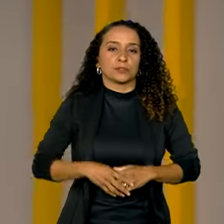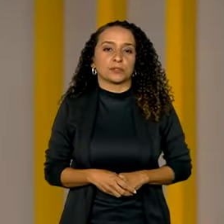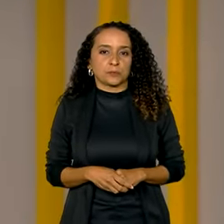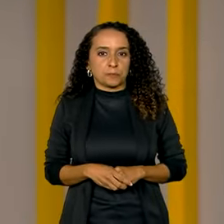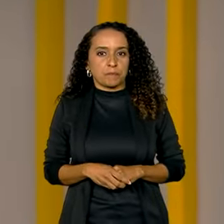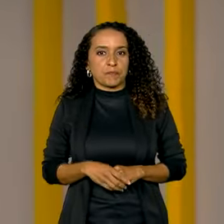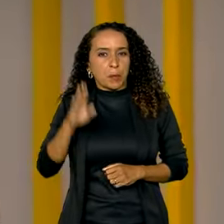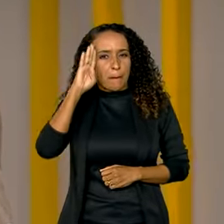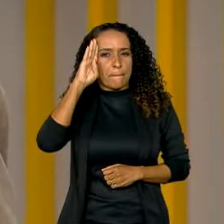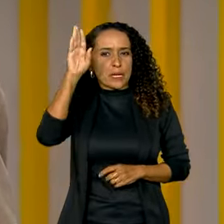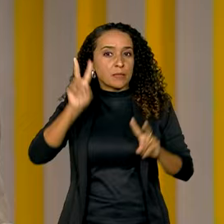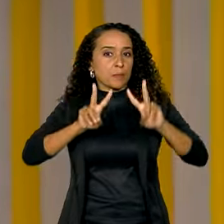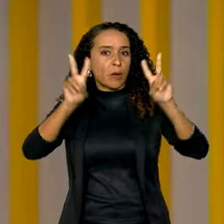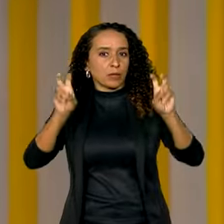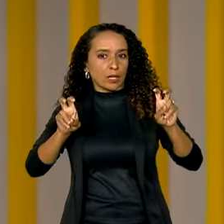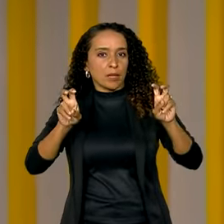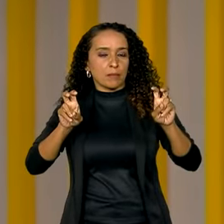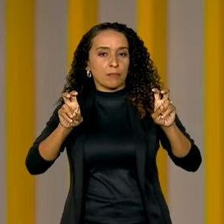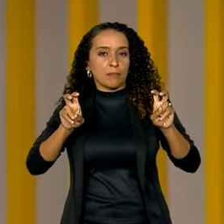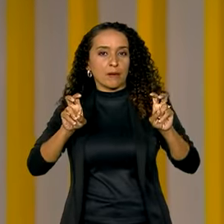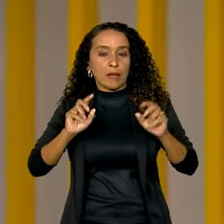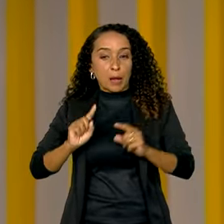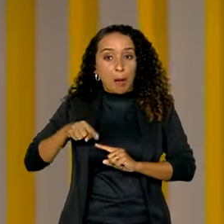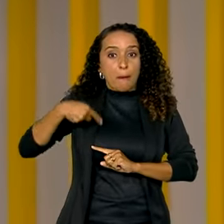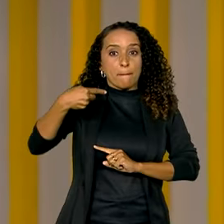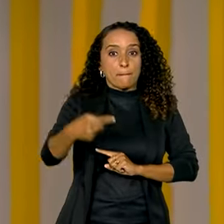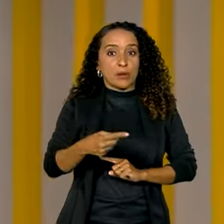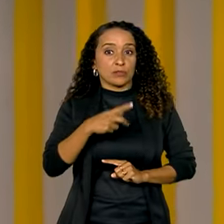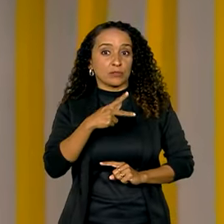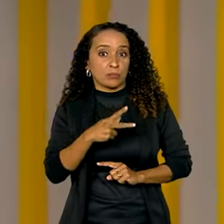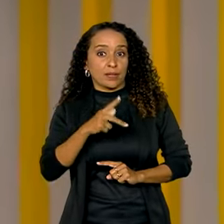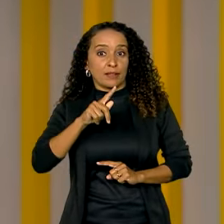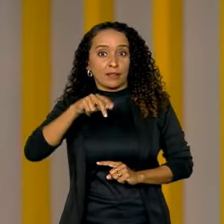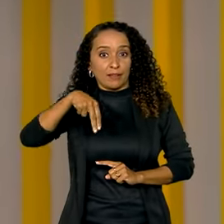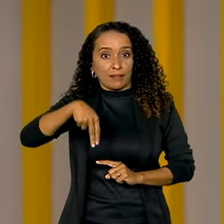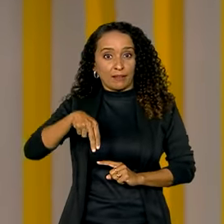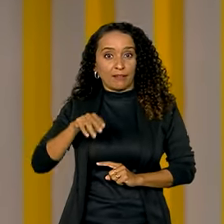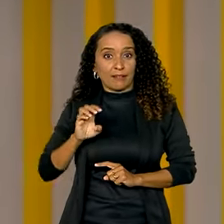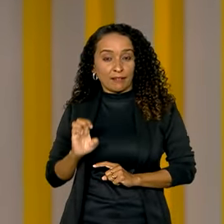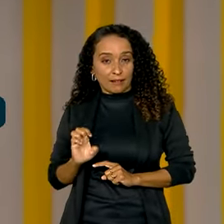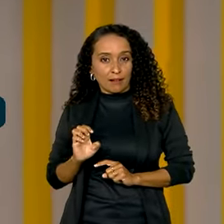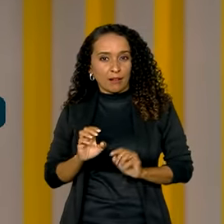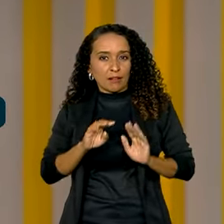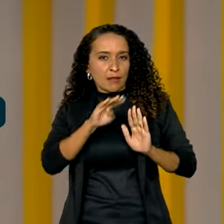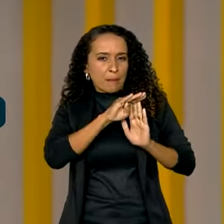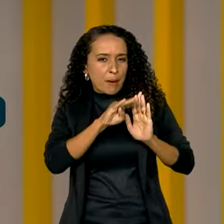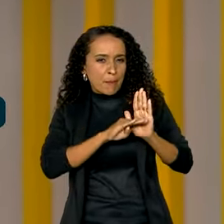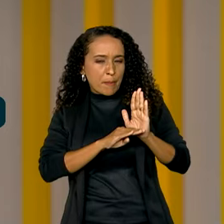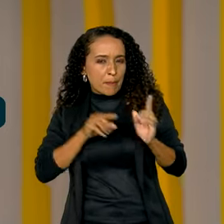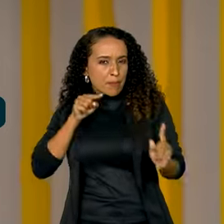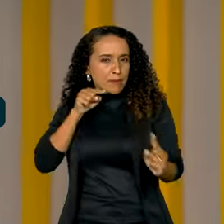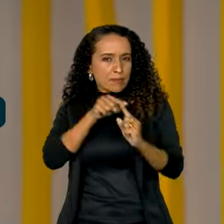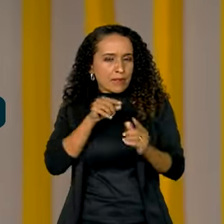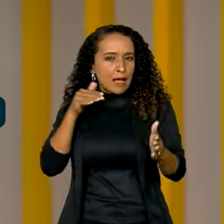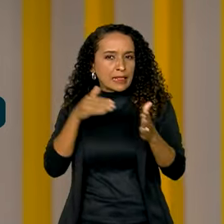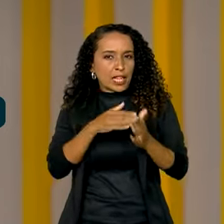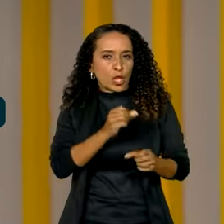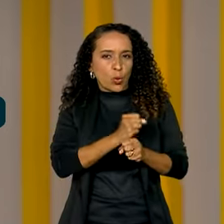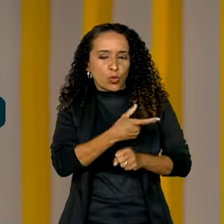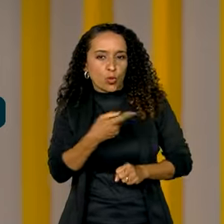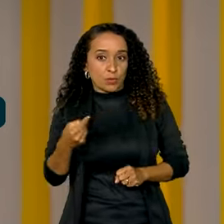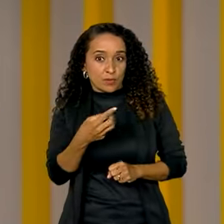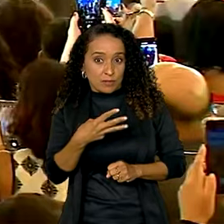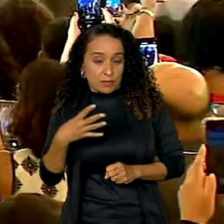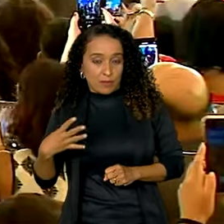O principal tema foi o próximo plano nacional que vai estabelecer metas para até 2034.